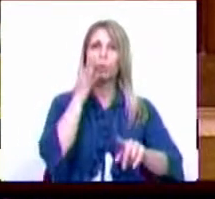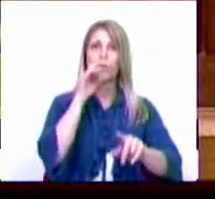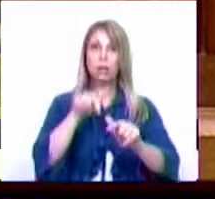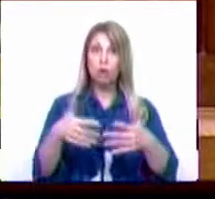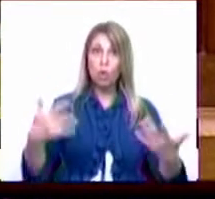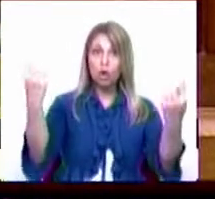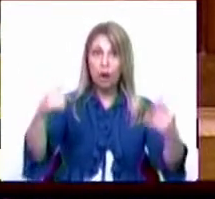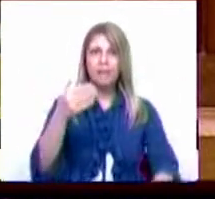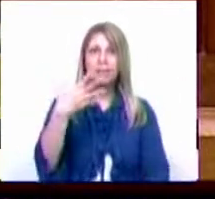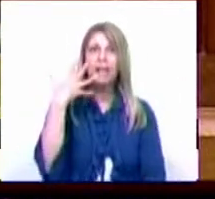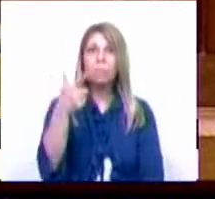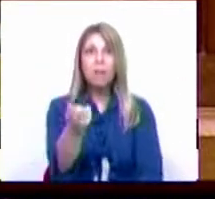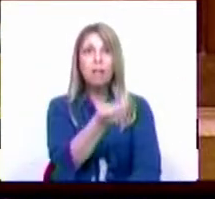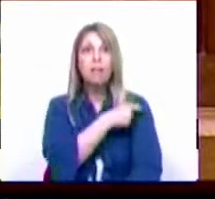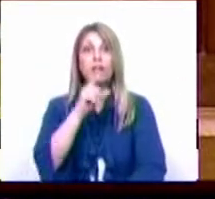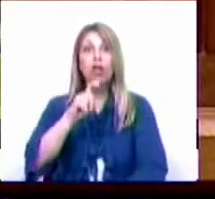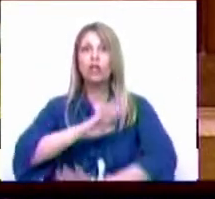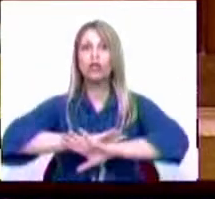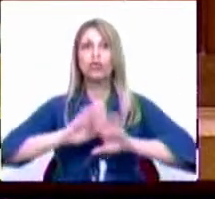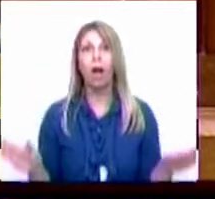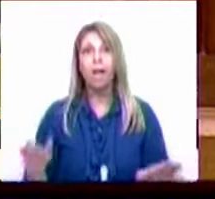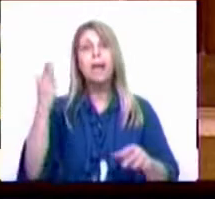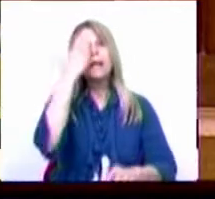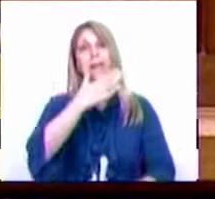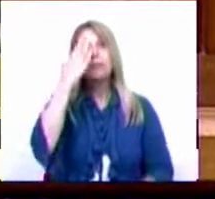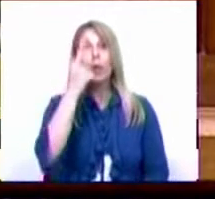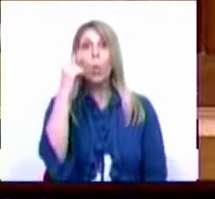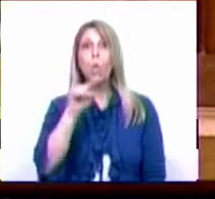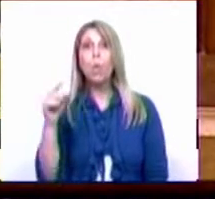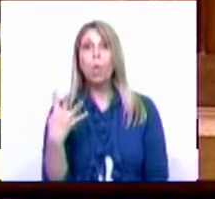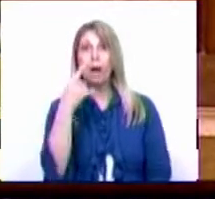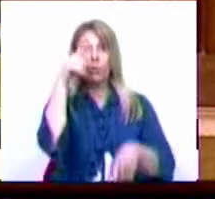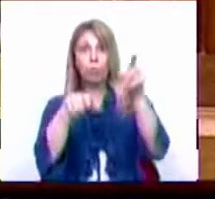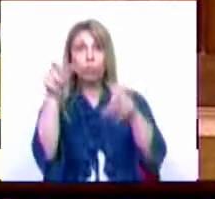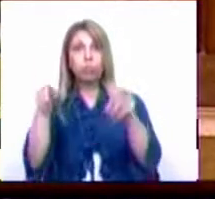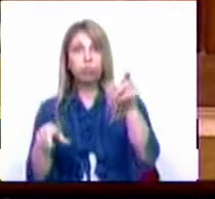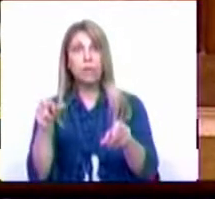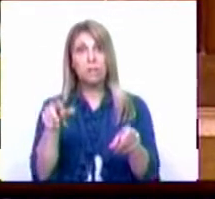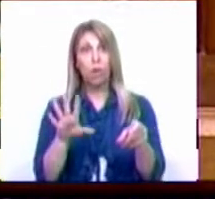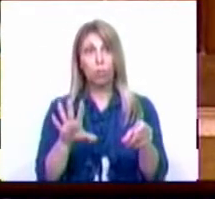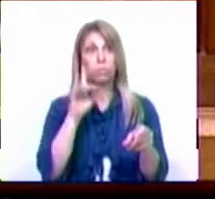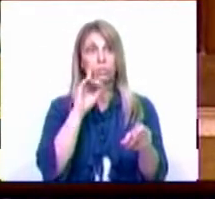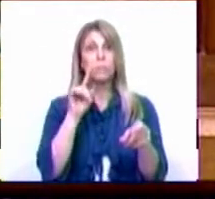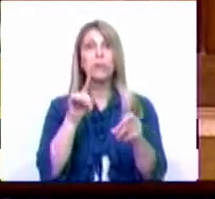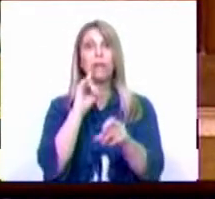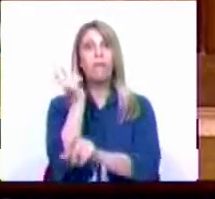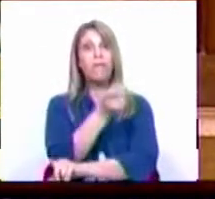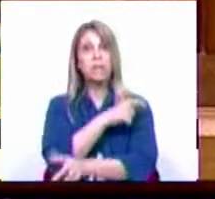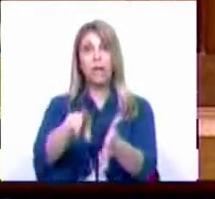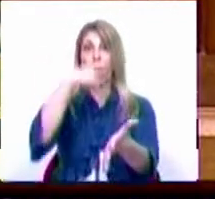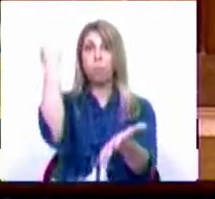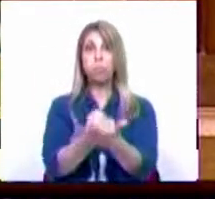milhões de doses administradas, se nos encontramos com um quarto da nossa população cujo esquema vacinal está já cumprido, e